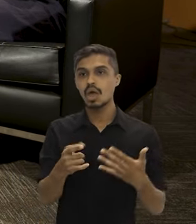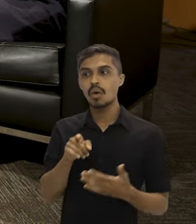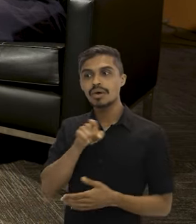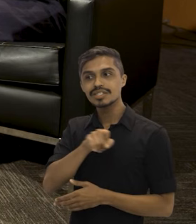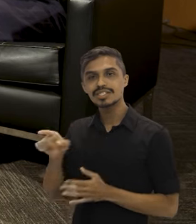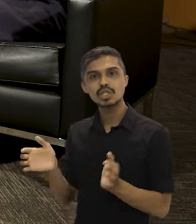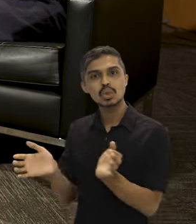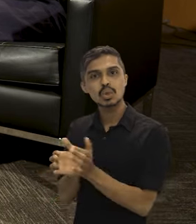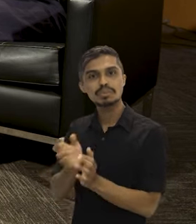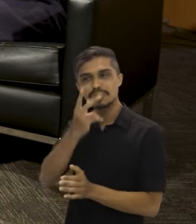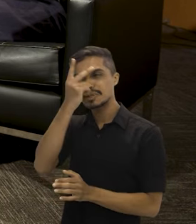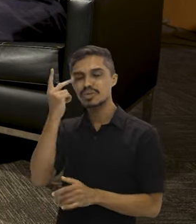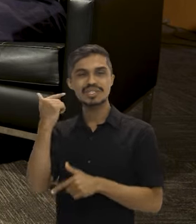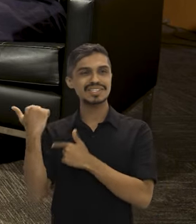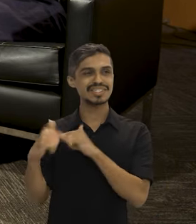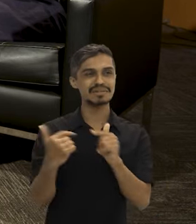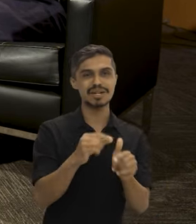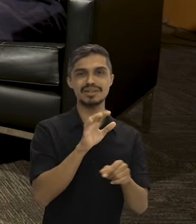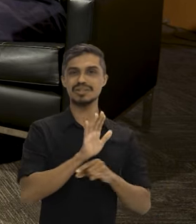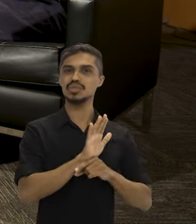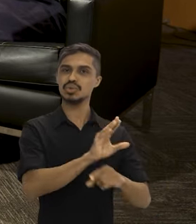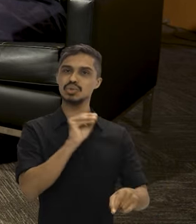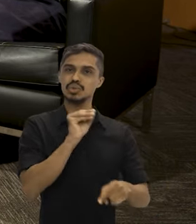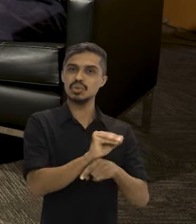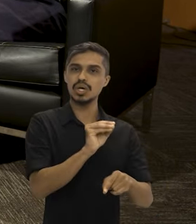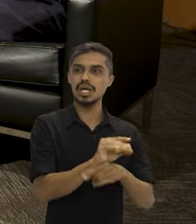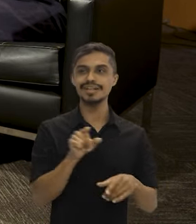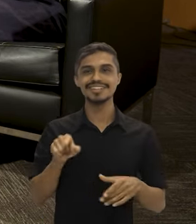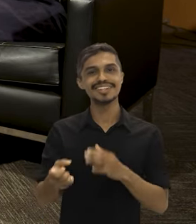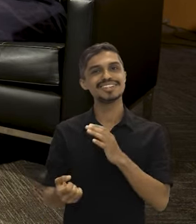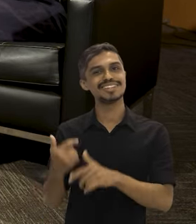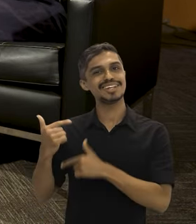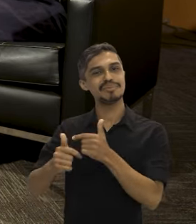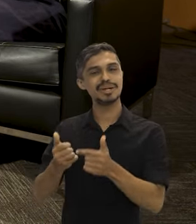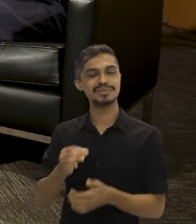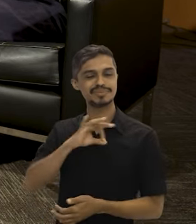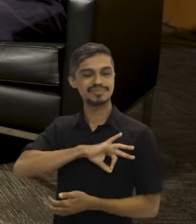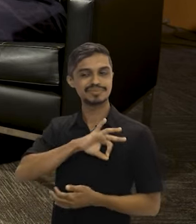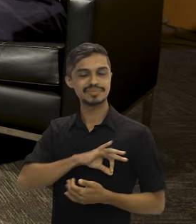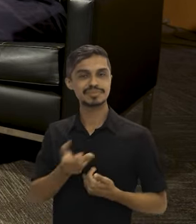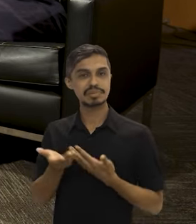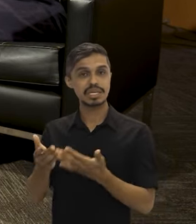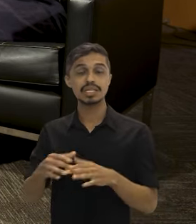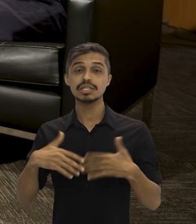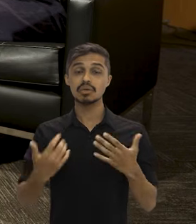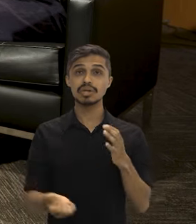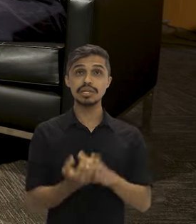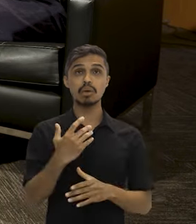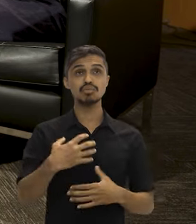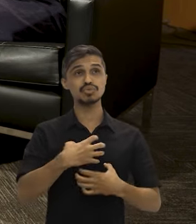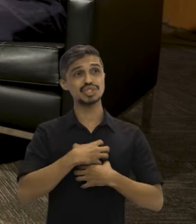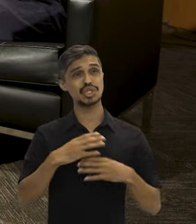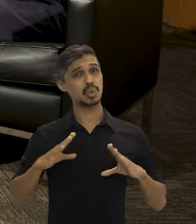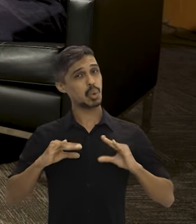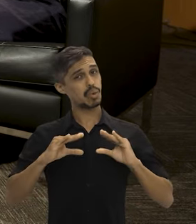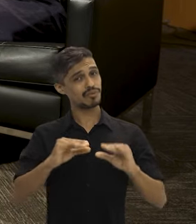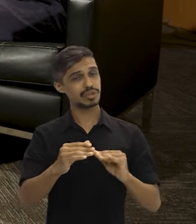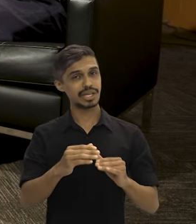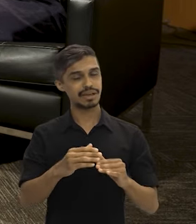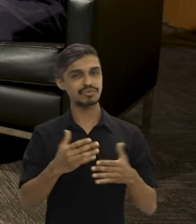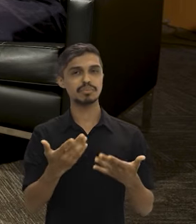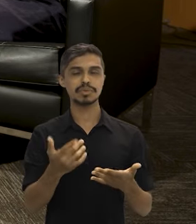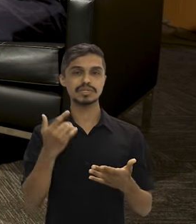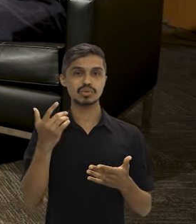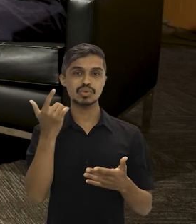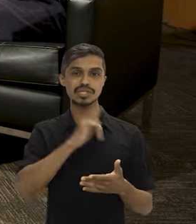Então, você vai ter um conjunto de vantagens importantíssimas e vai criar um certo colchão, vai criar